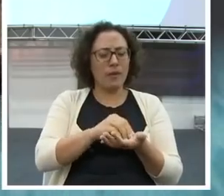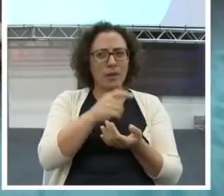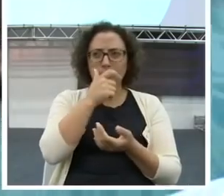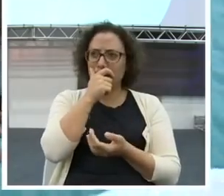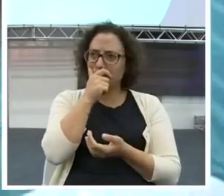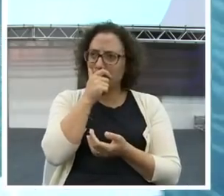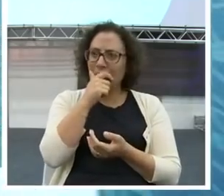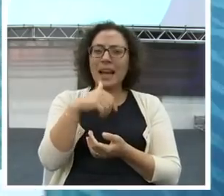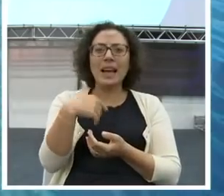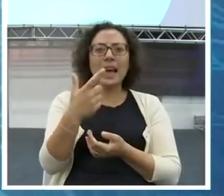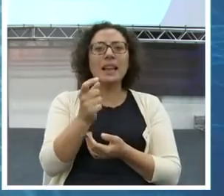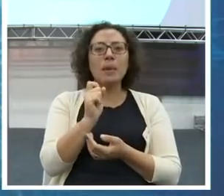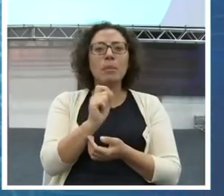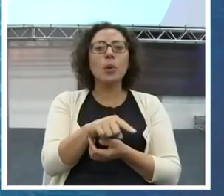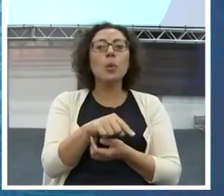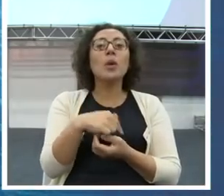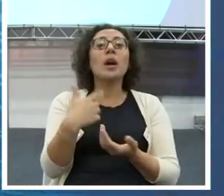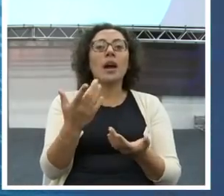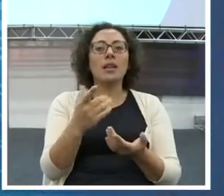semana, cadê os mil?